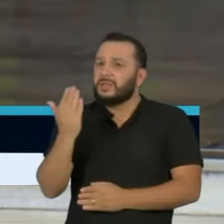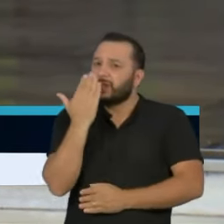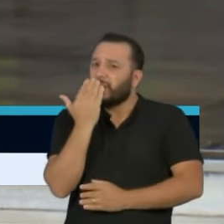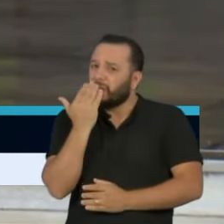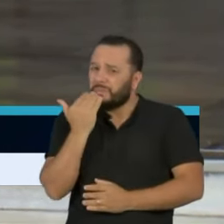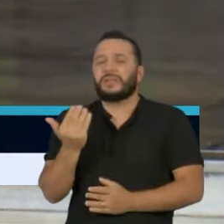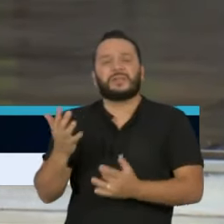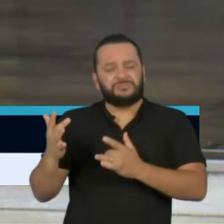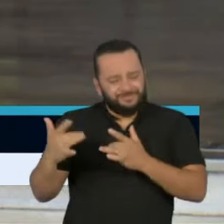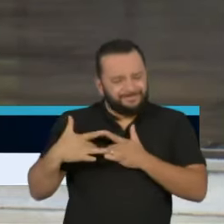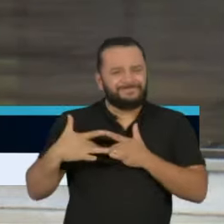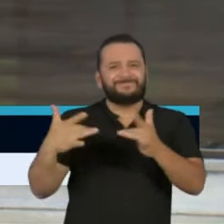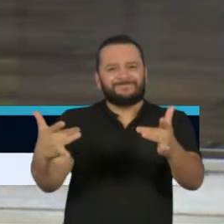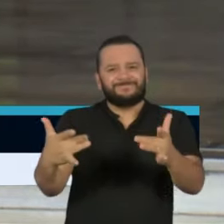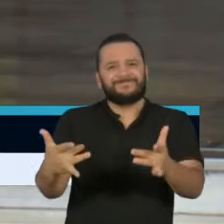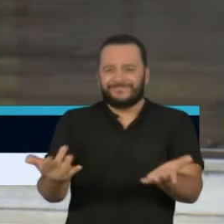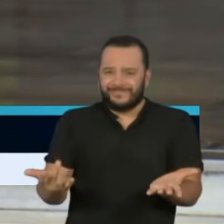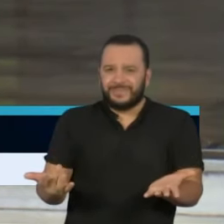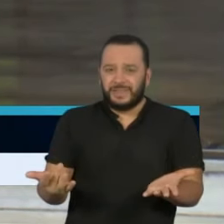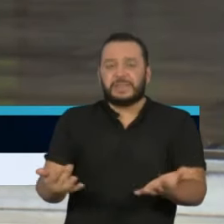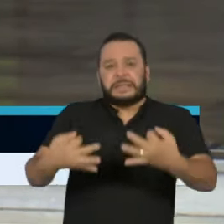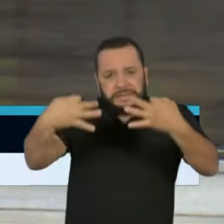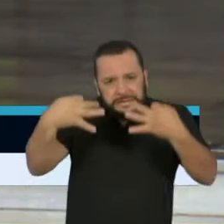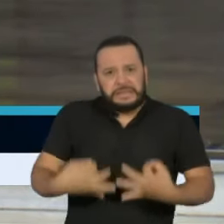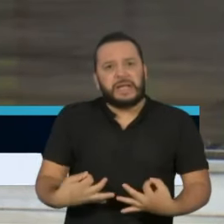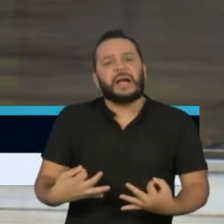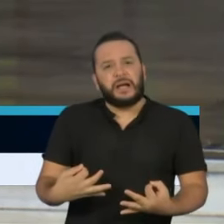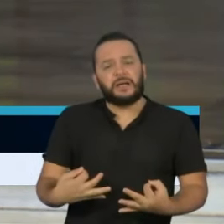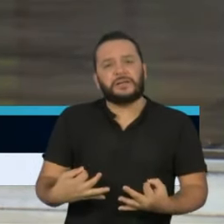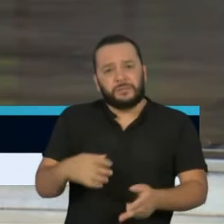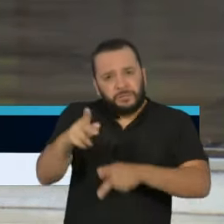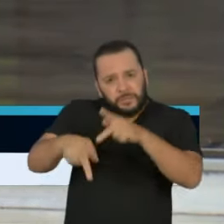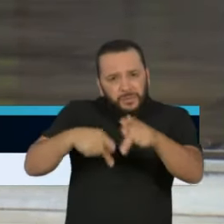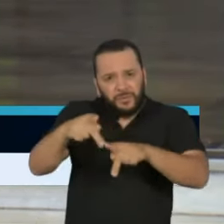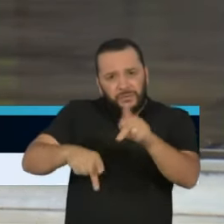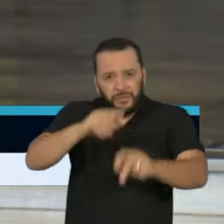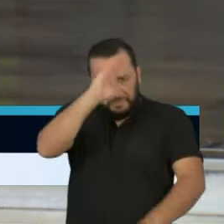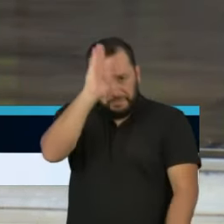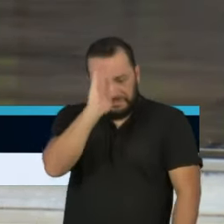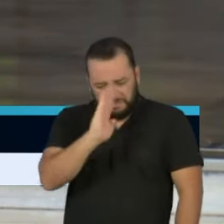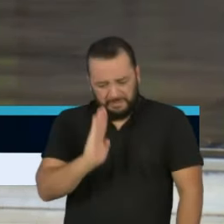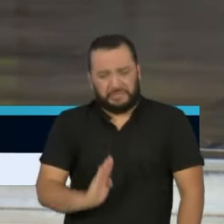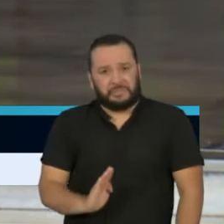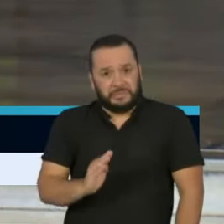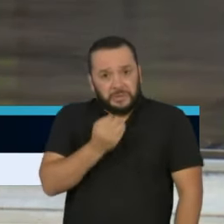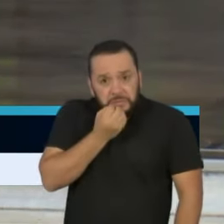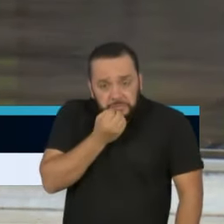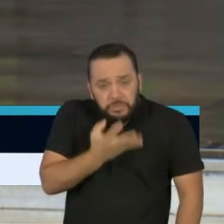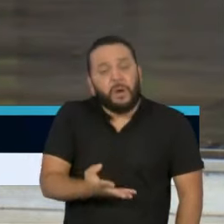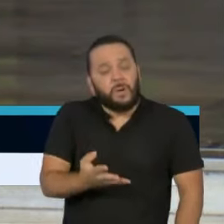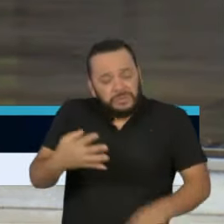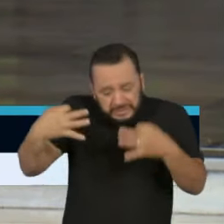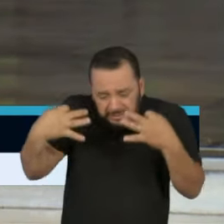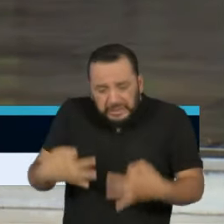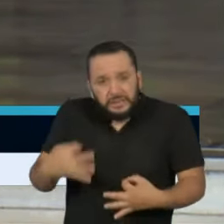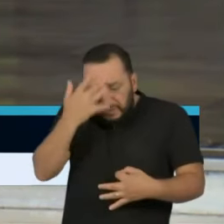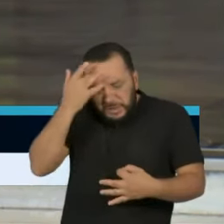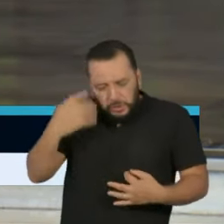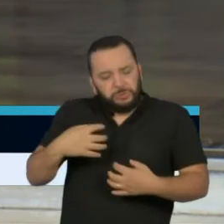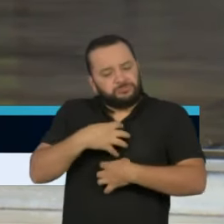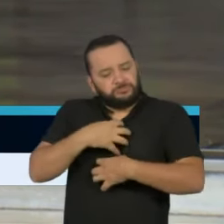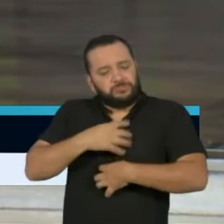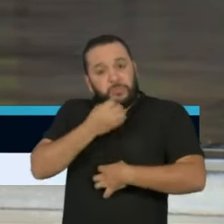Alimento Solidário. É isso que se espera dos brasileiros, dos brasileiros de bem, das pessoas que têm